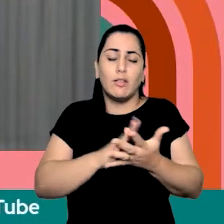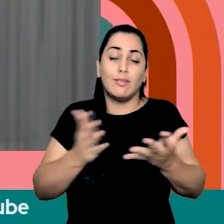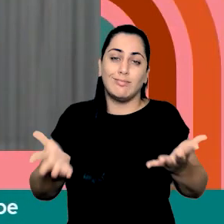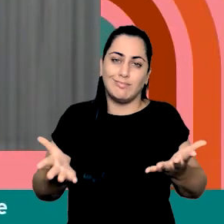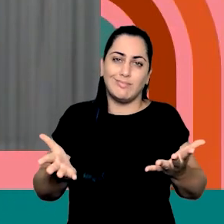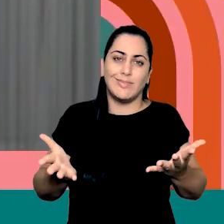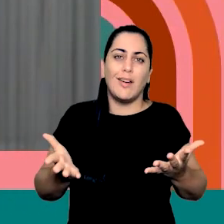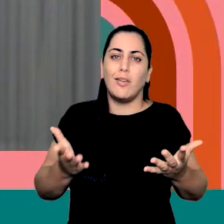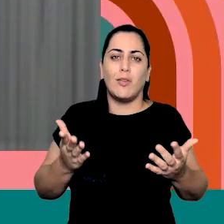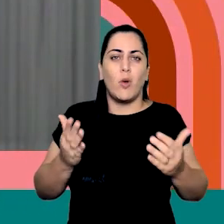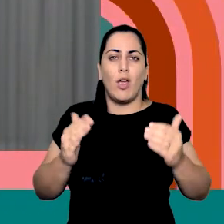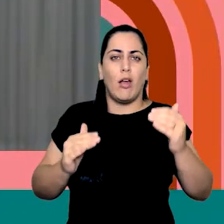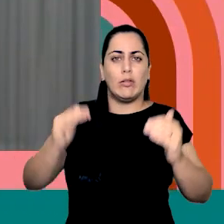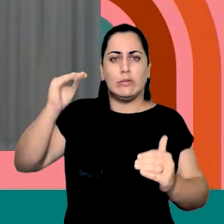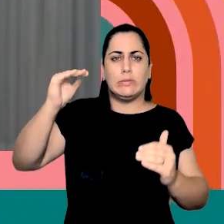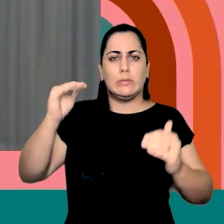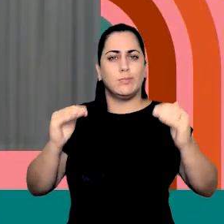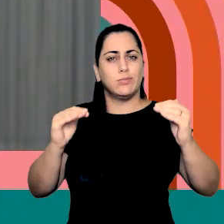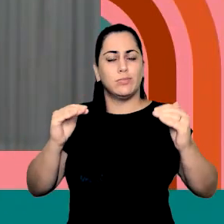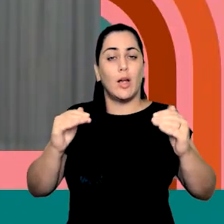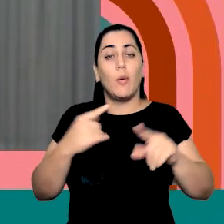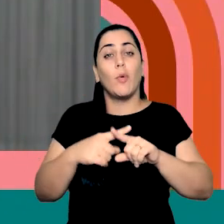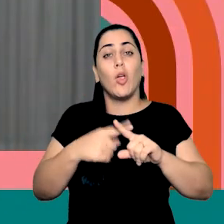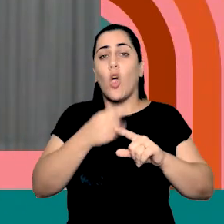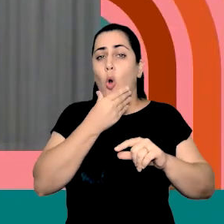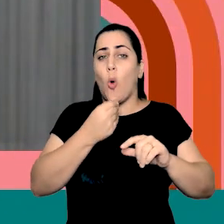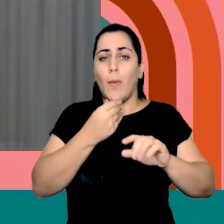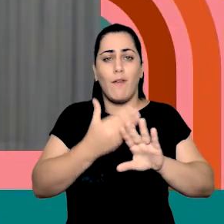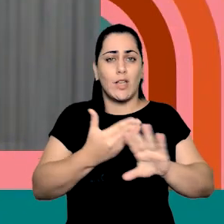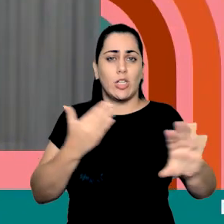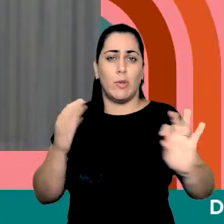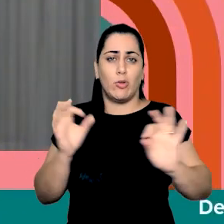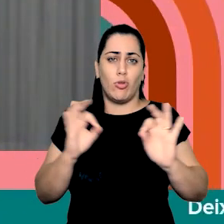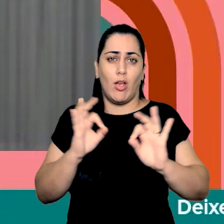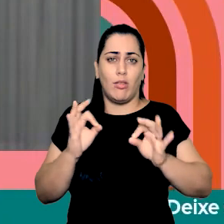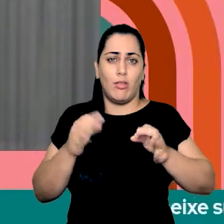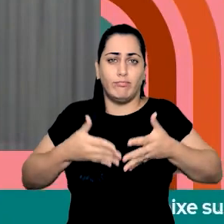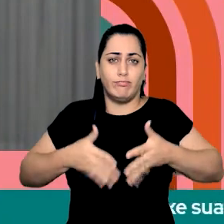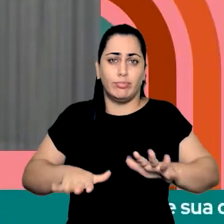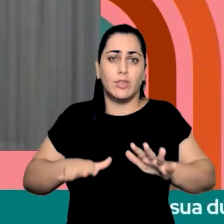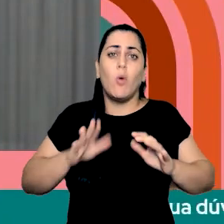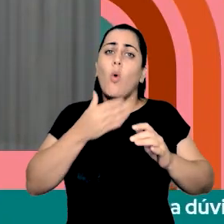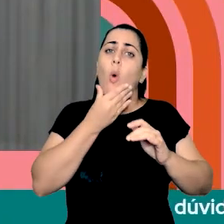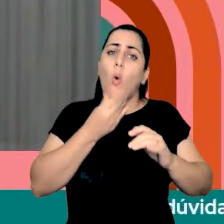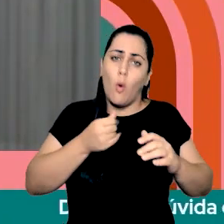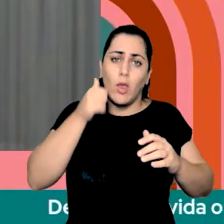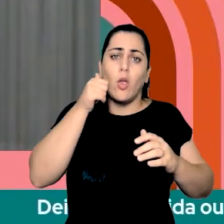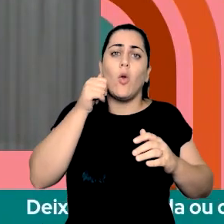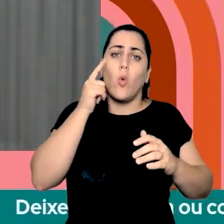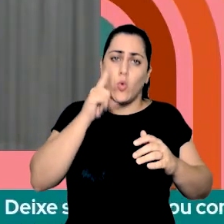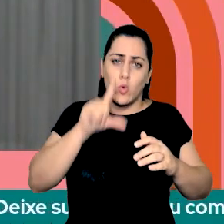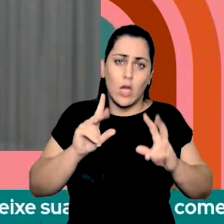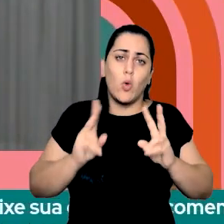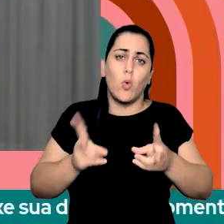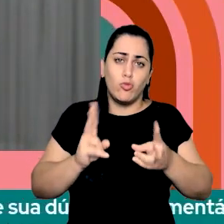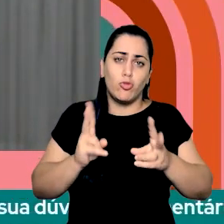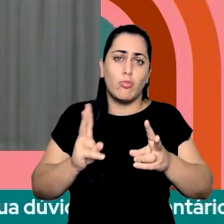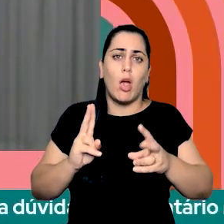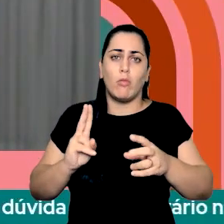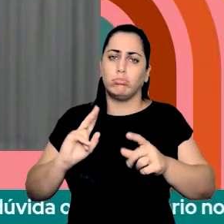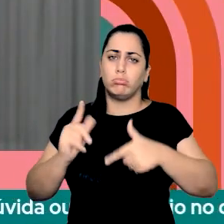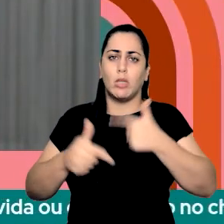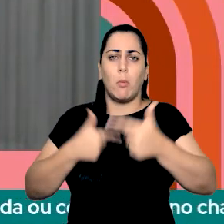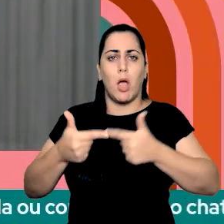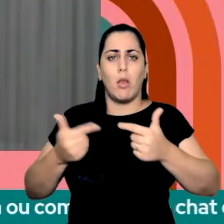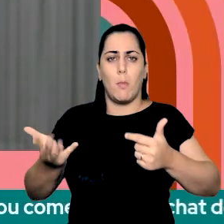desproporcional, porque um homem não tem esse afastamento de licença maternidade, portanto ele consegue manter o seu nível de produção sempre